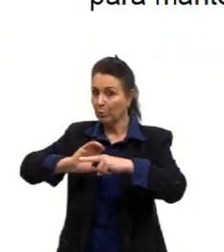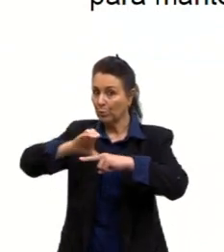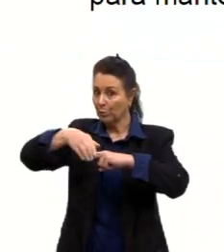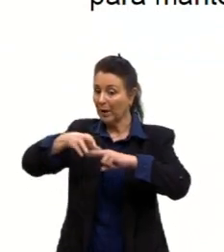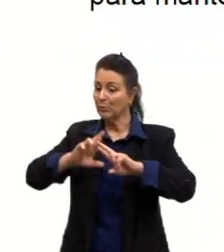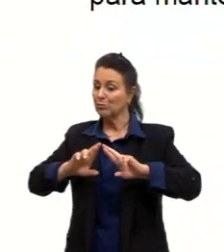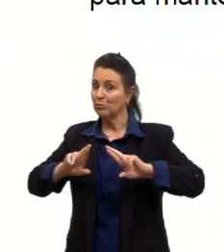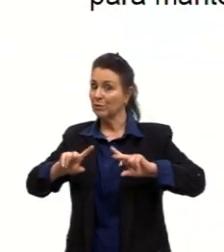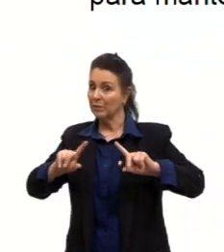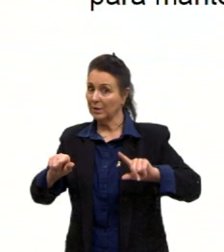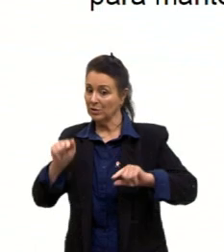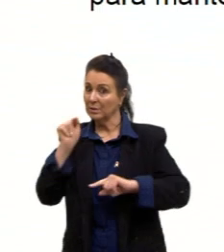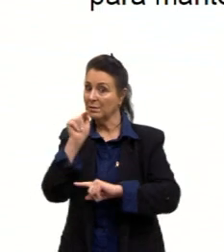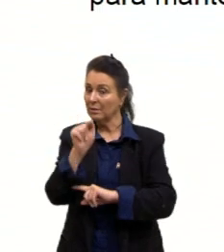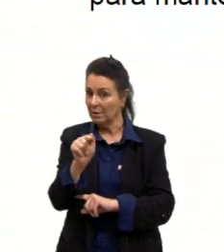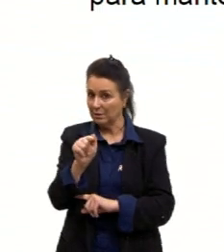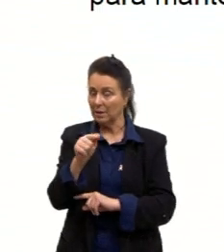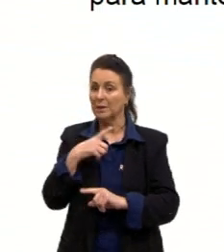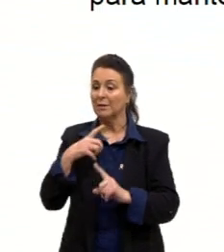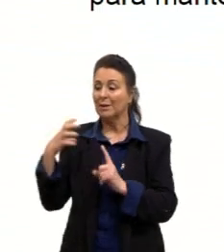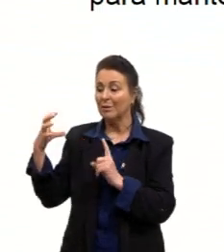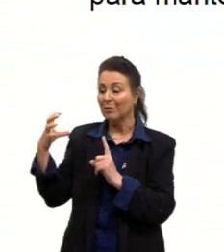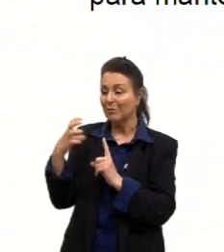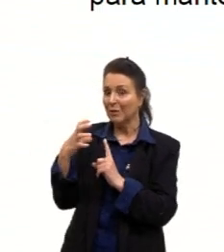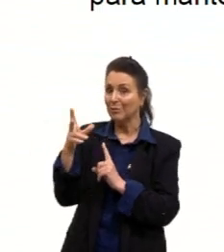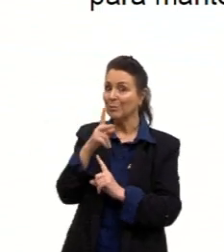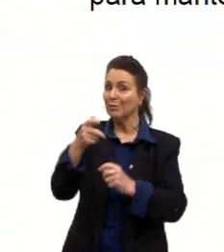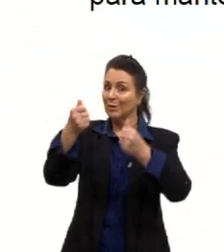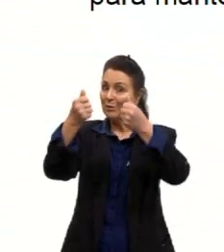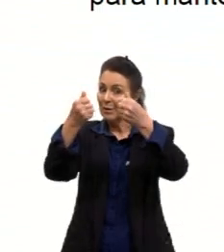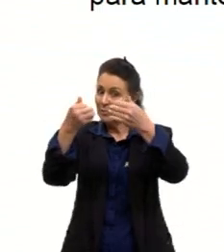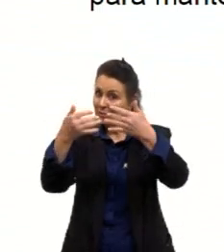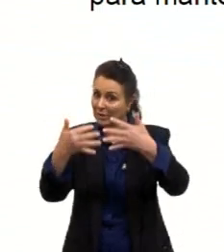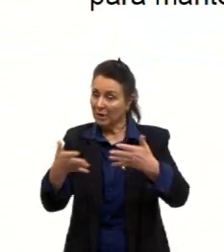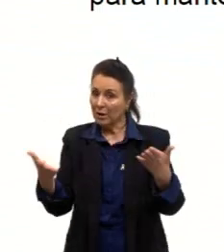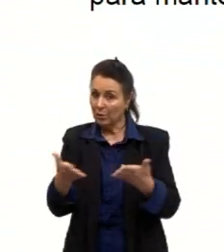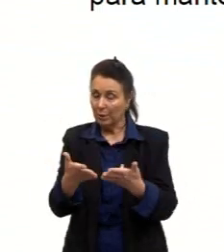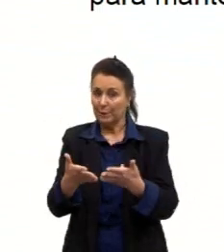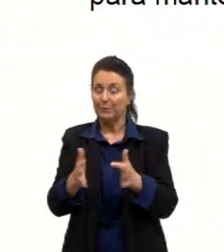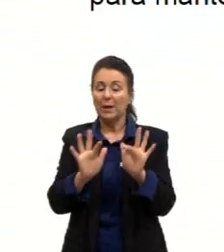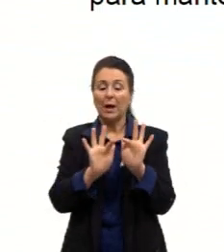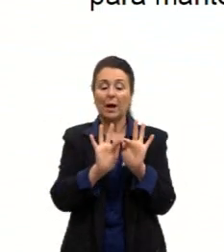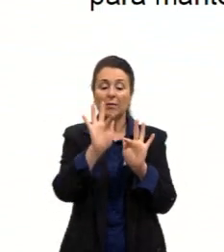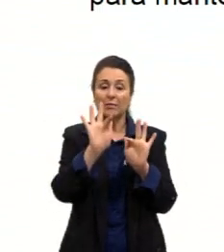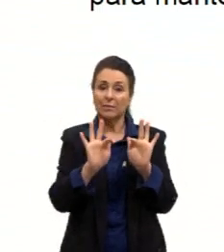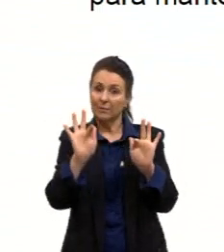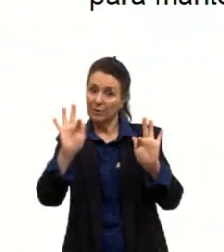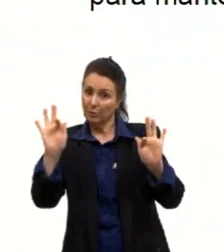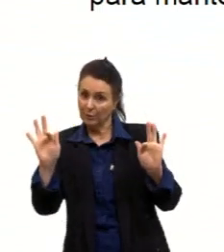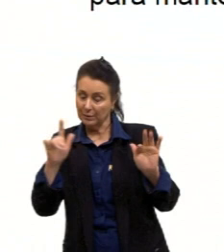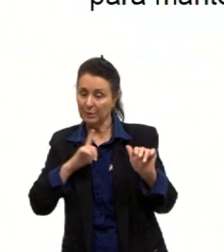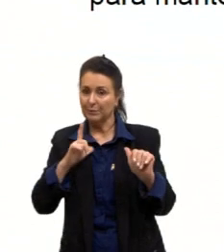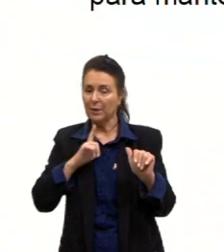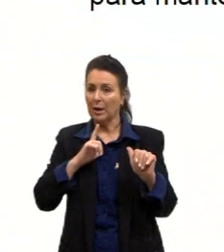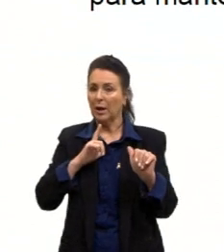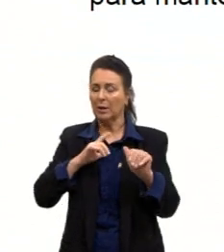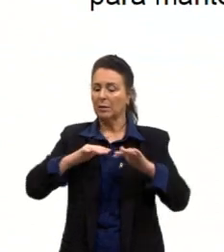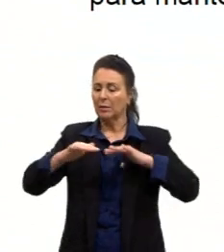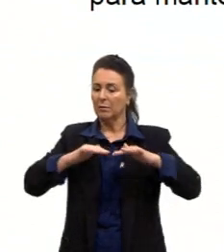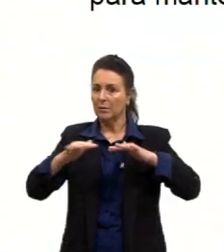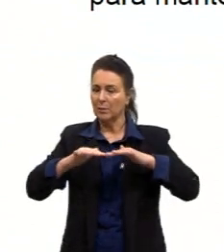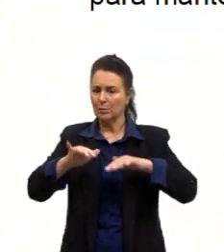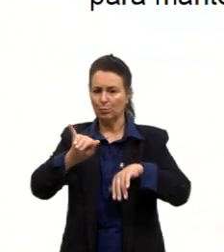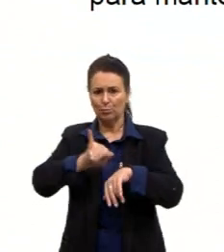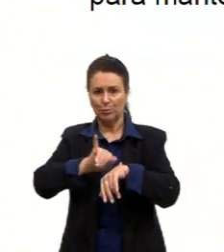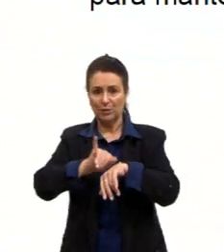relacionado então com esse efeito aqui que a gente vai conversar. Quando a frequência da vibração forçada de um objeto